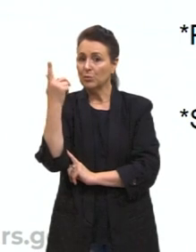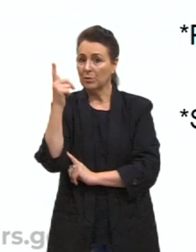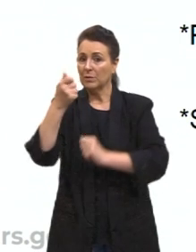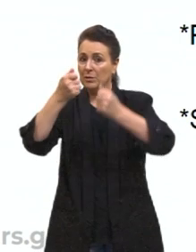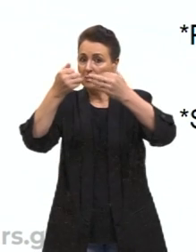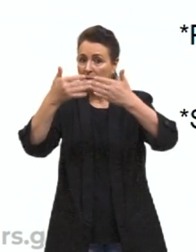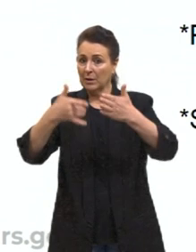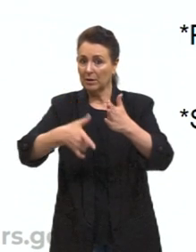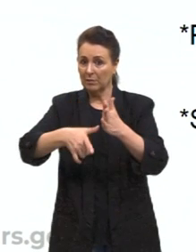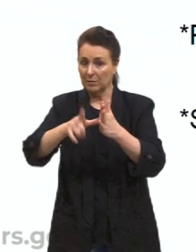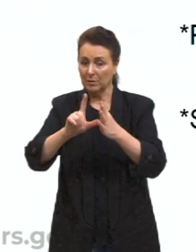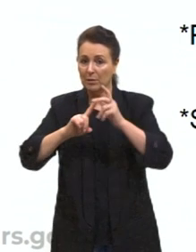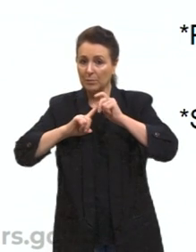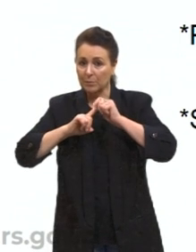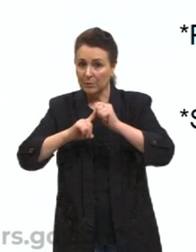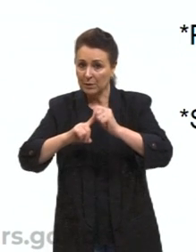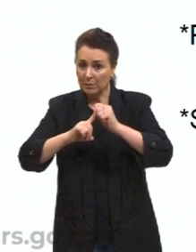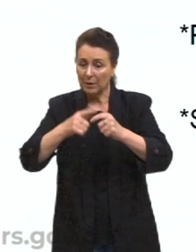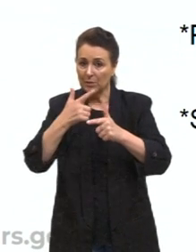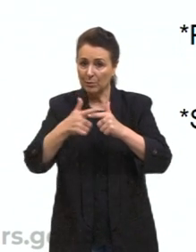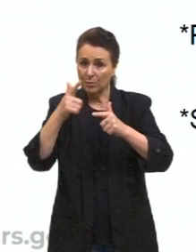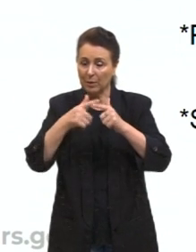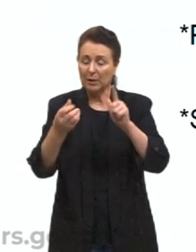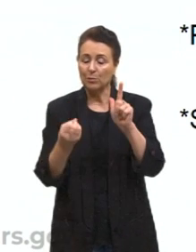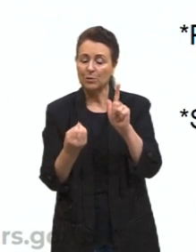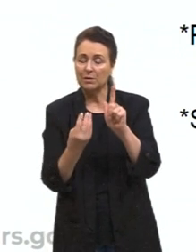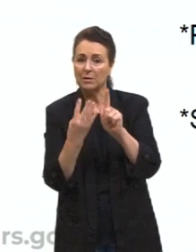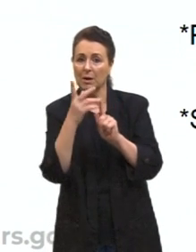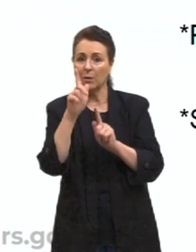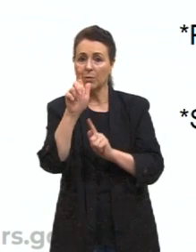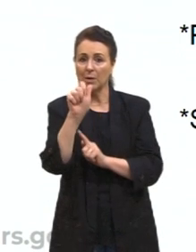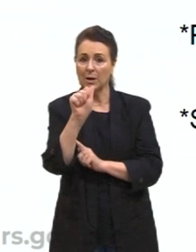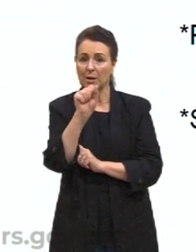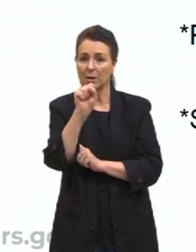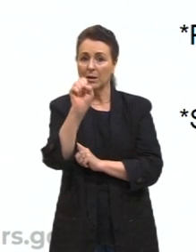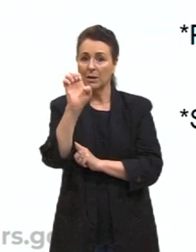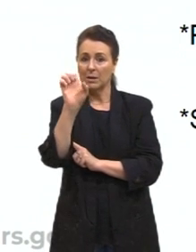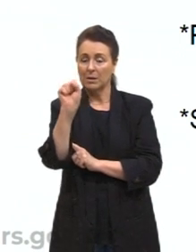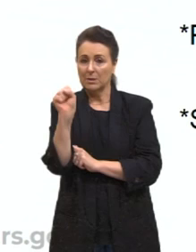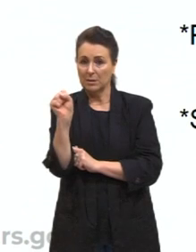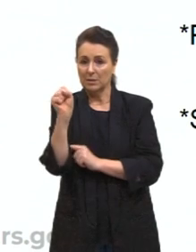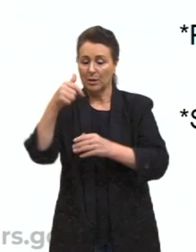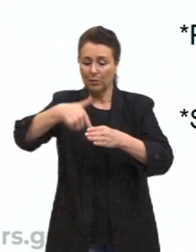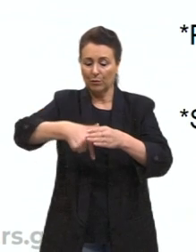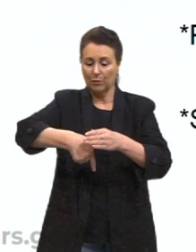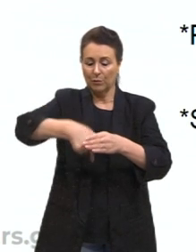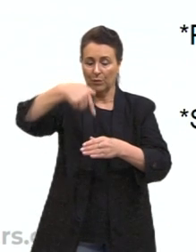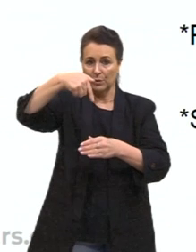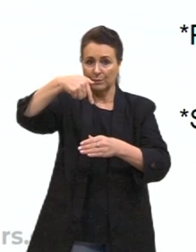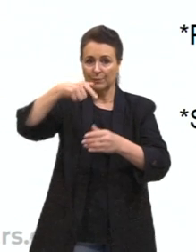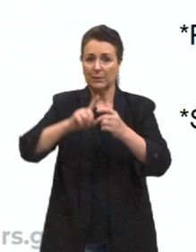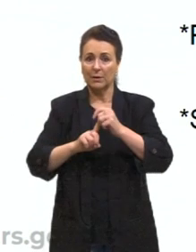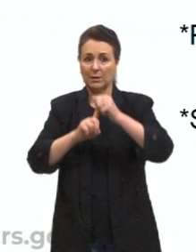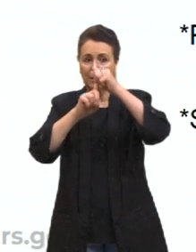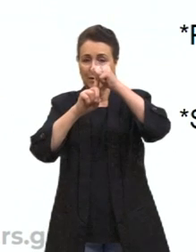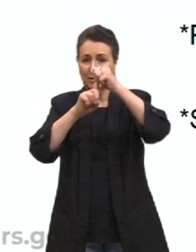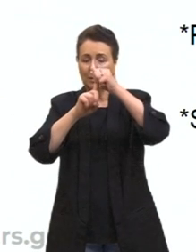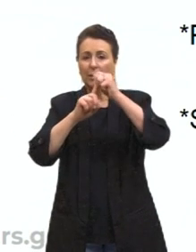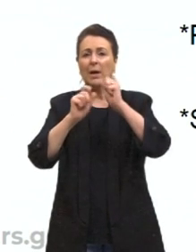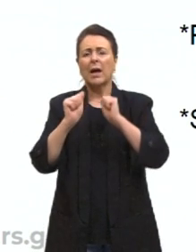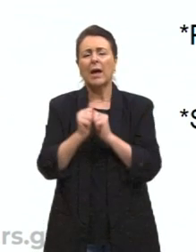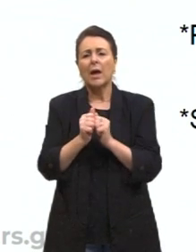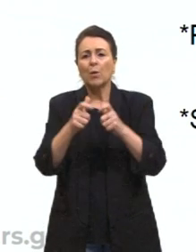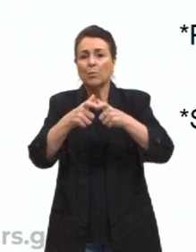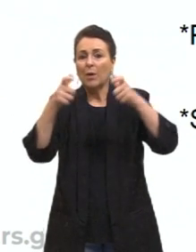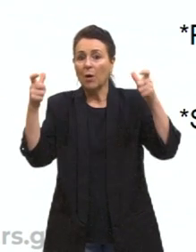principais problemas, a questão dos gases fósseis. Que é entre outros, mas é um dos maiores